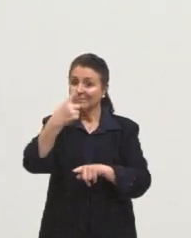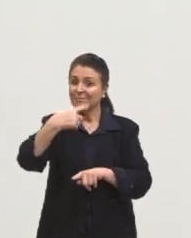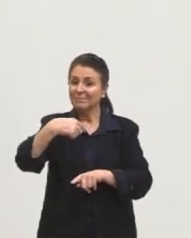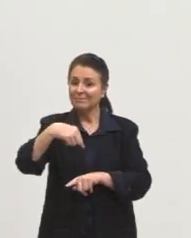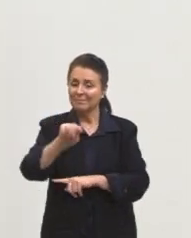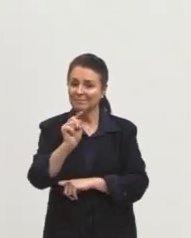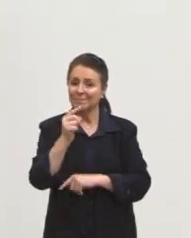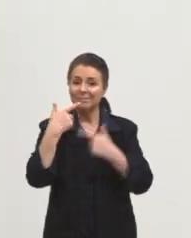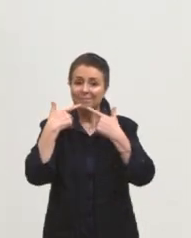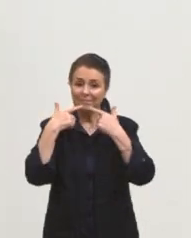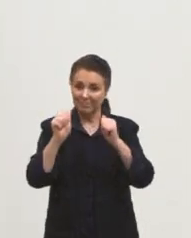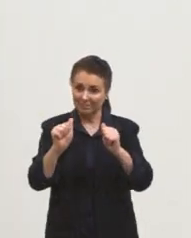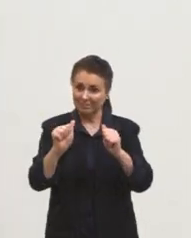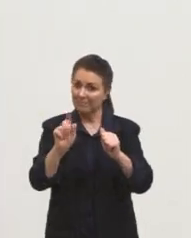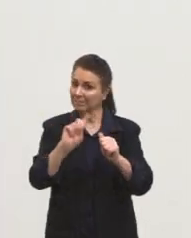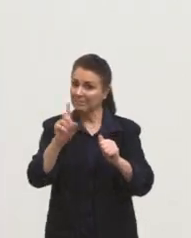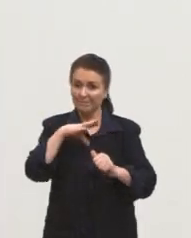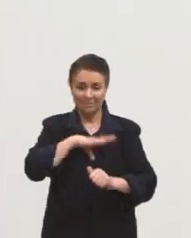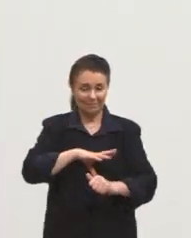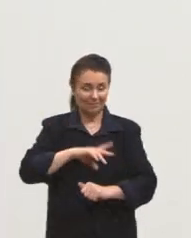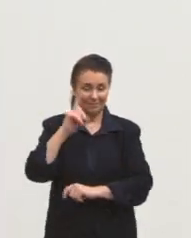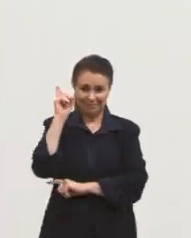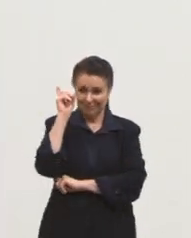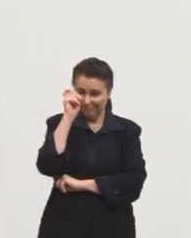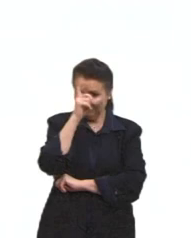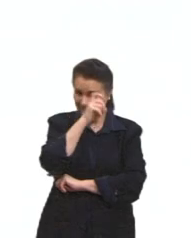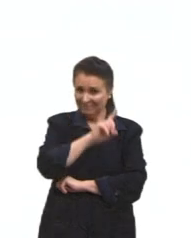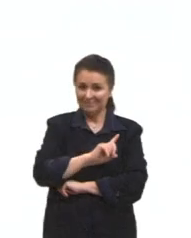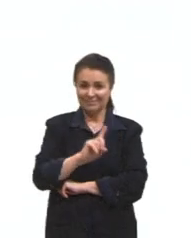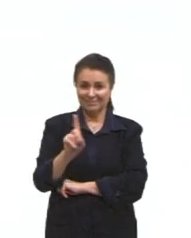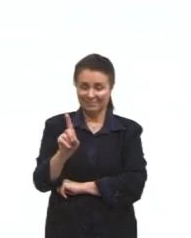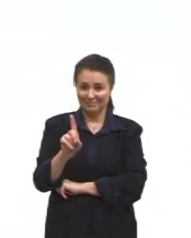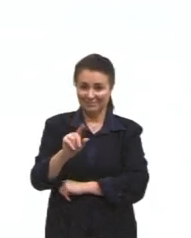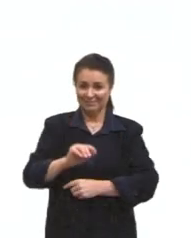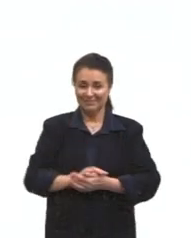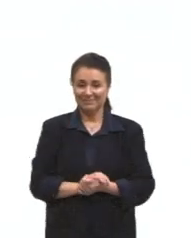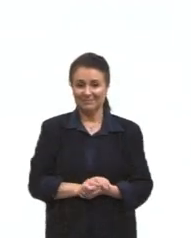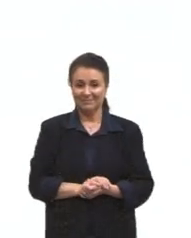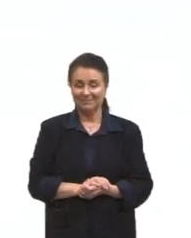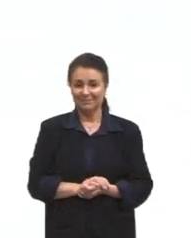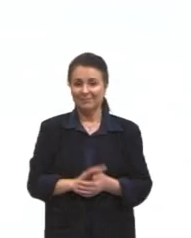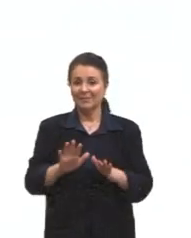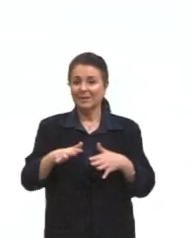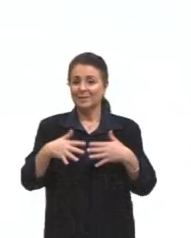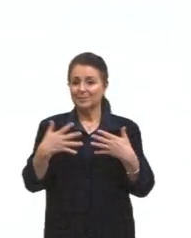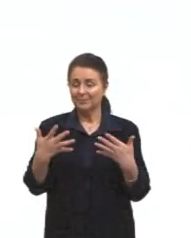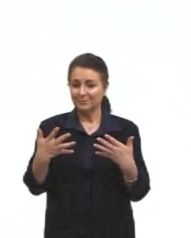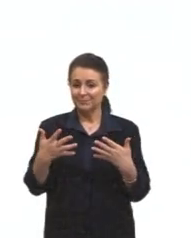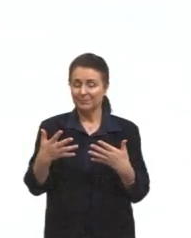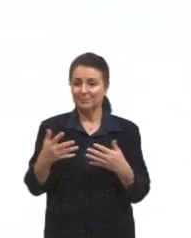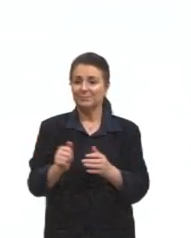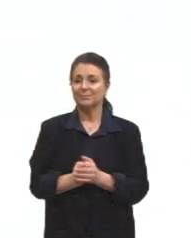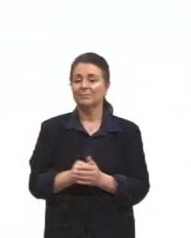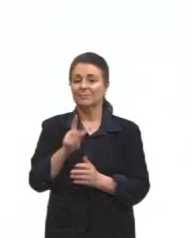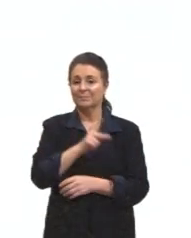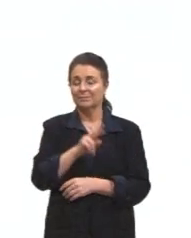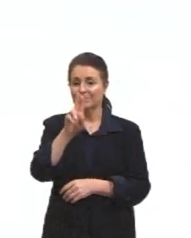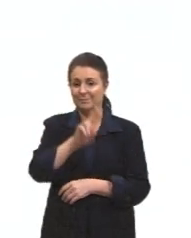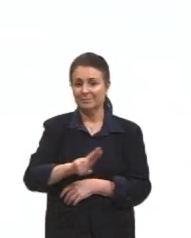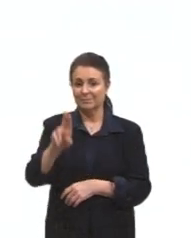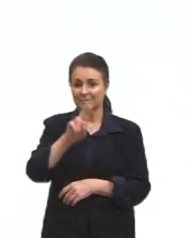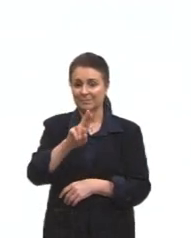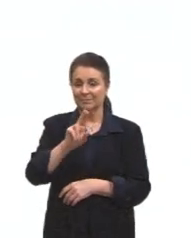porque não é só a nossa língua que é difícil. É verdade. Bom, então, ainda coloquei assim, ó, o uso dos